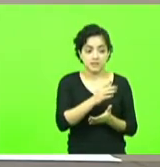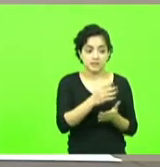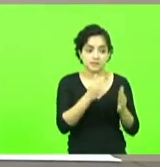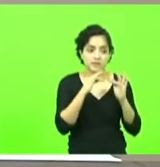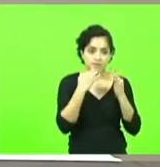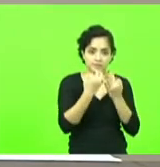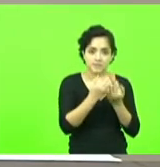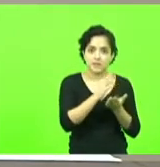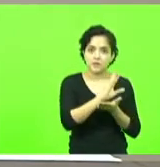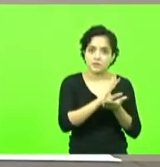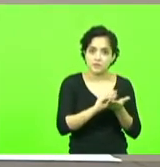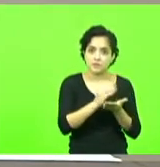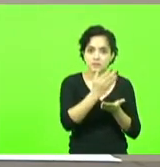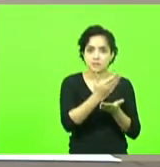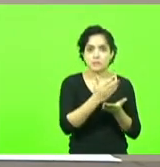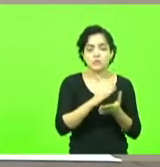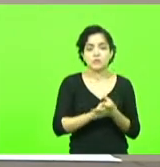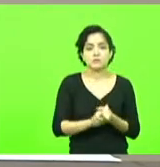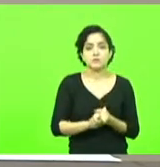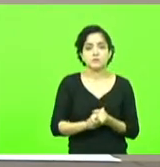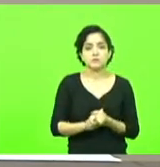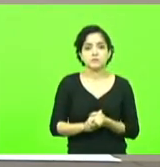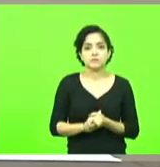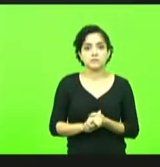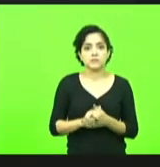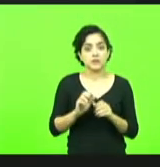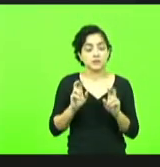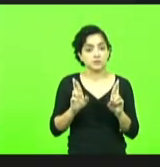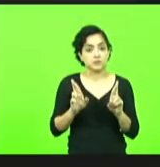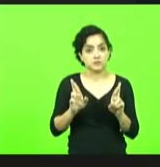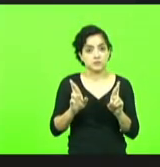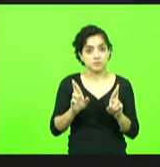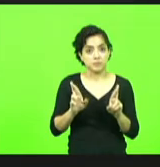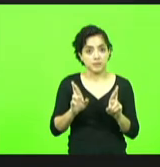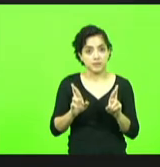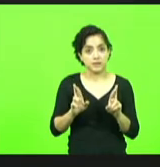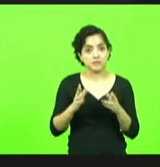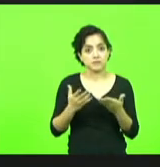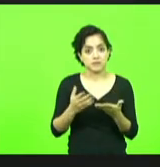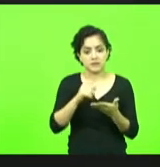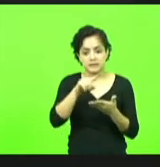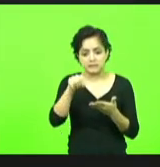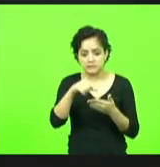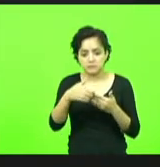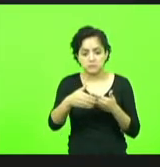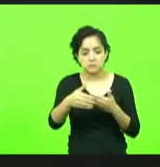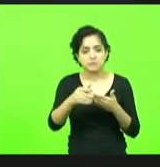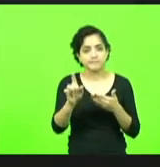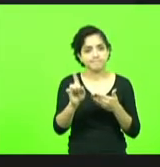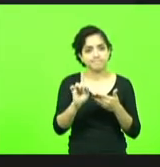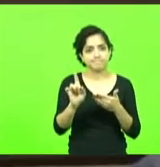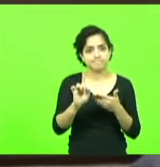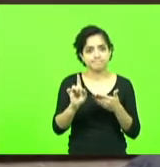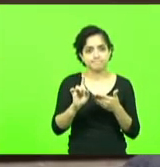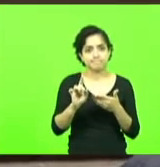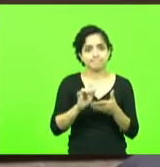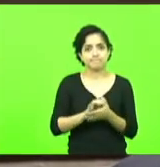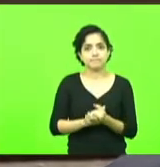eu espero que agora não acenda a luz vermelha lá no executivo e cancelem essa sanção prometida para a mim